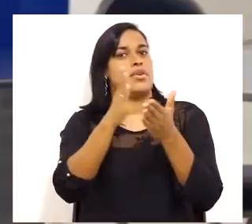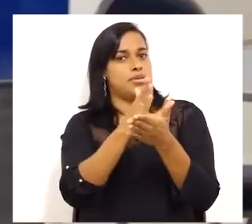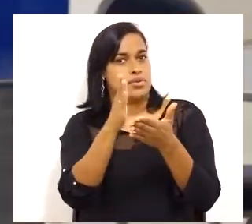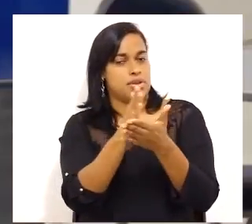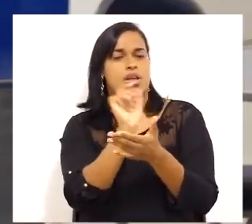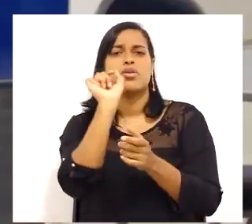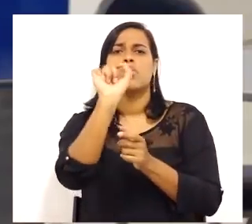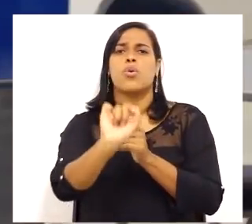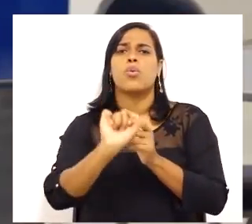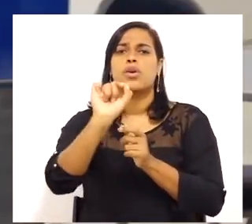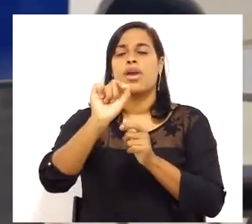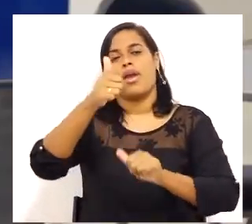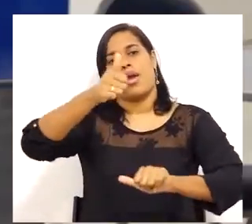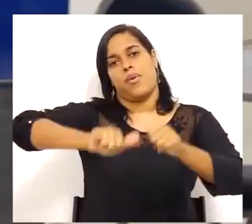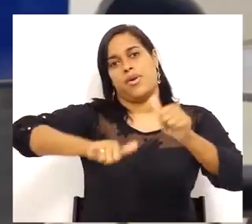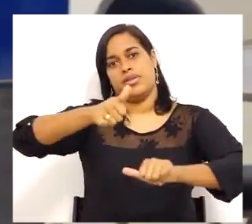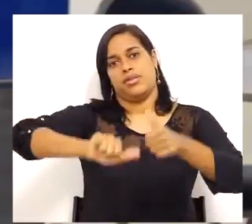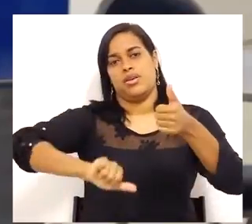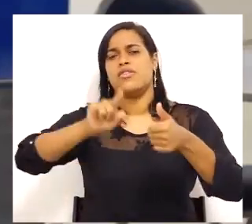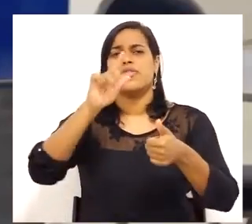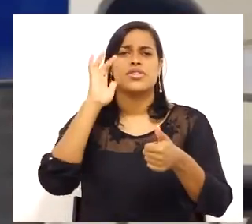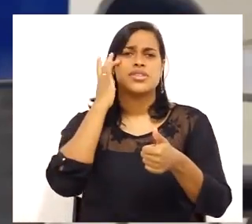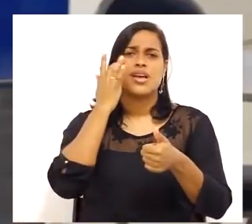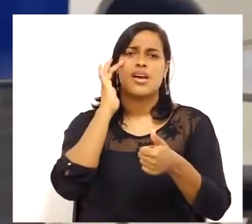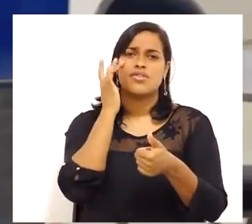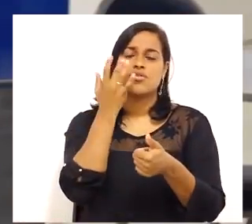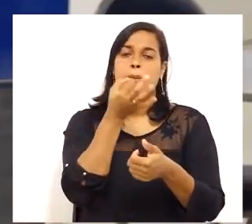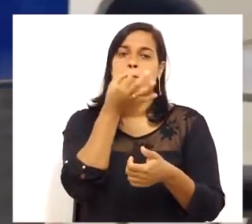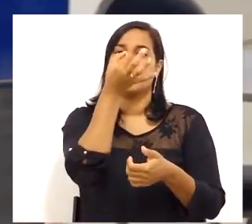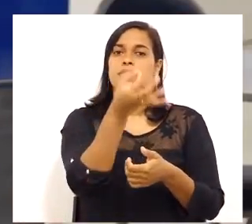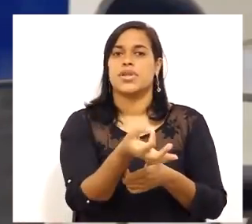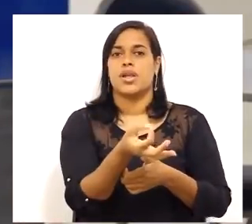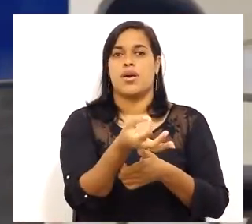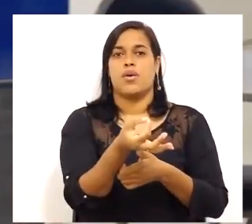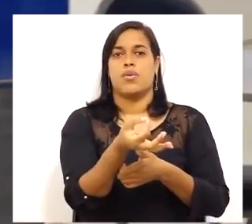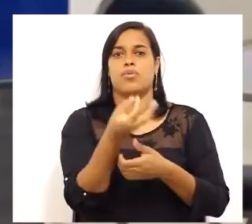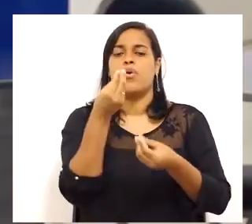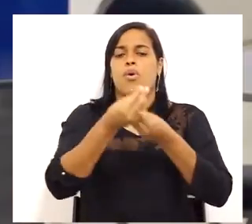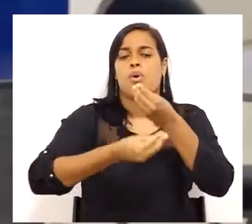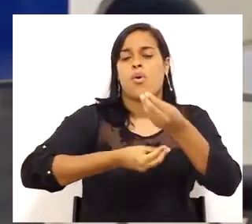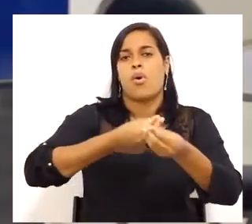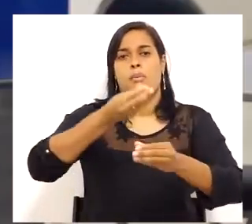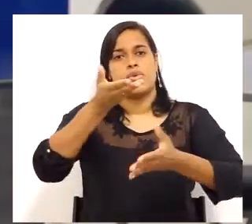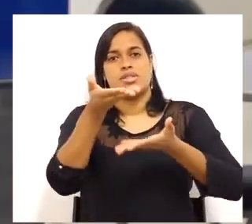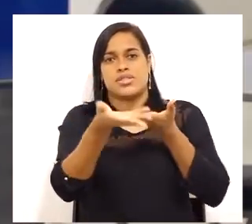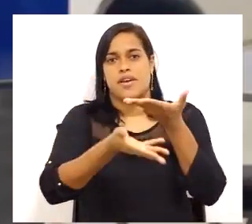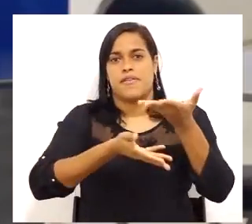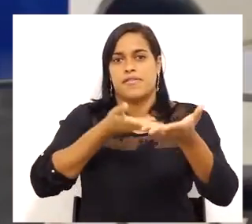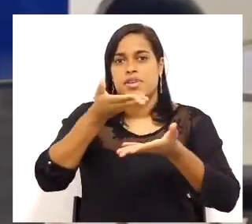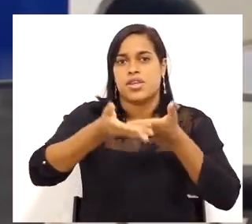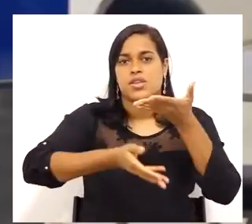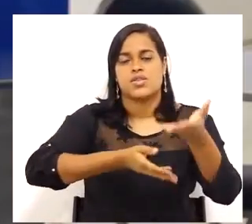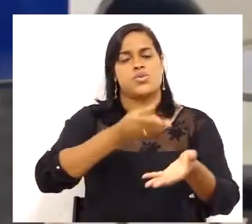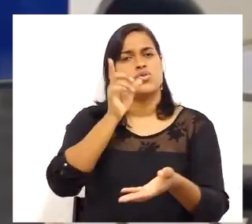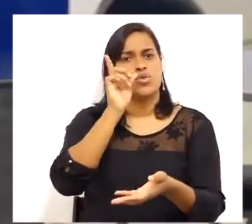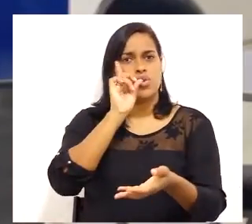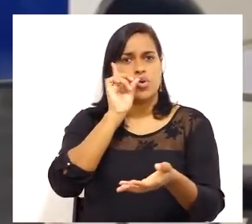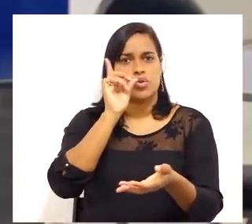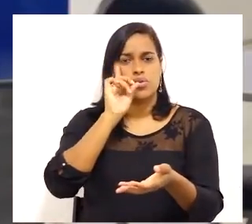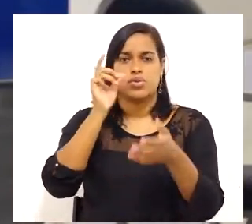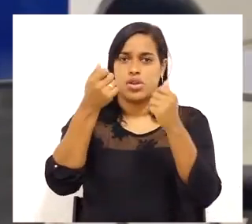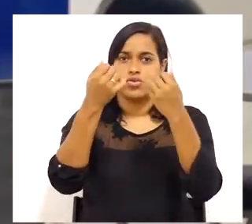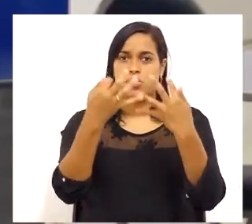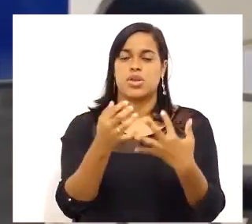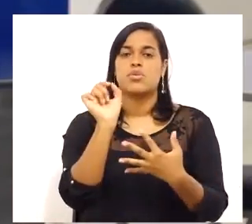que é, na verdade, qualidade? Seja como cliente, seja como prestador de serviço, nós diariamente falamos em qualidade.